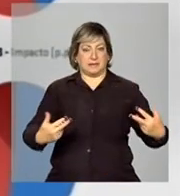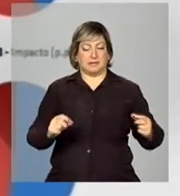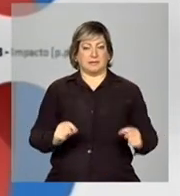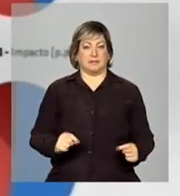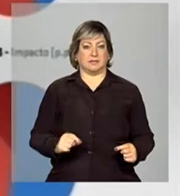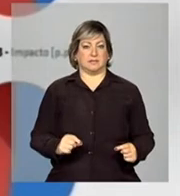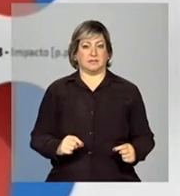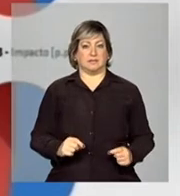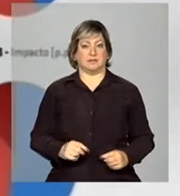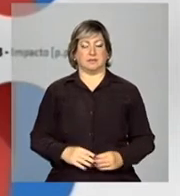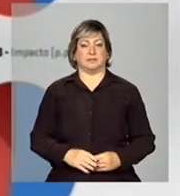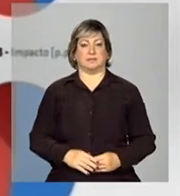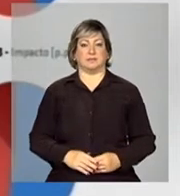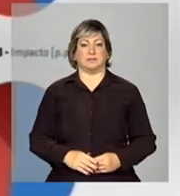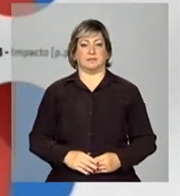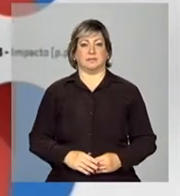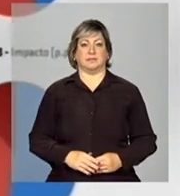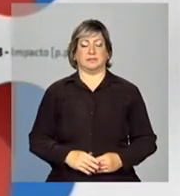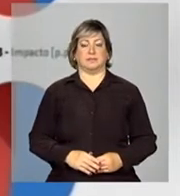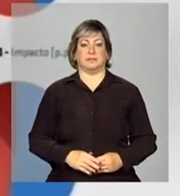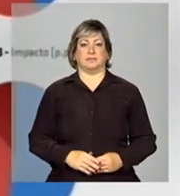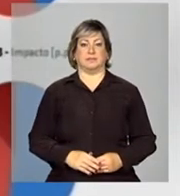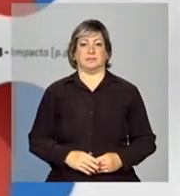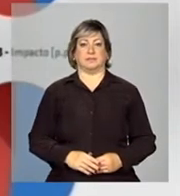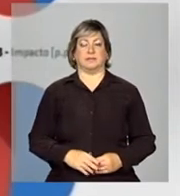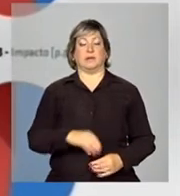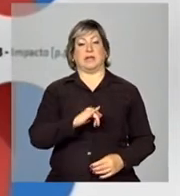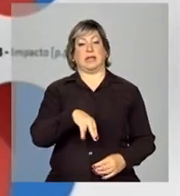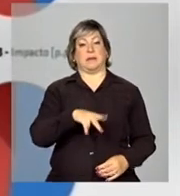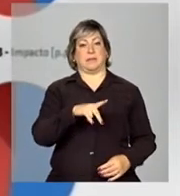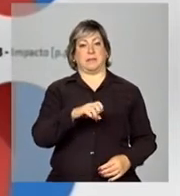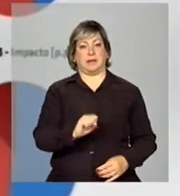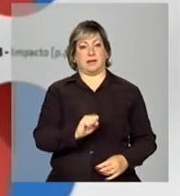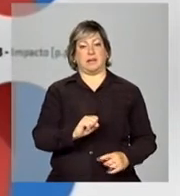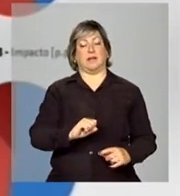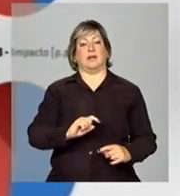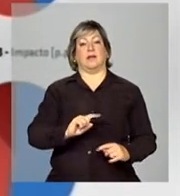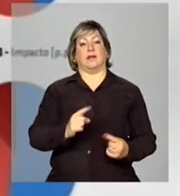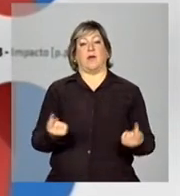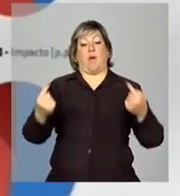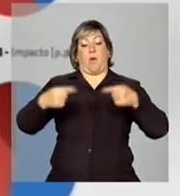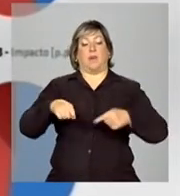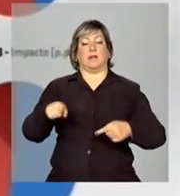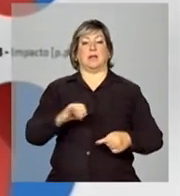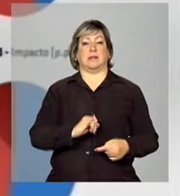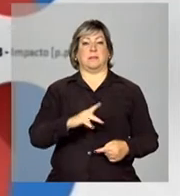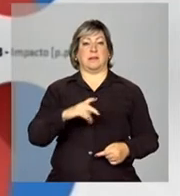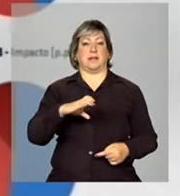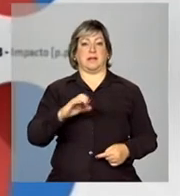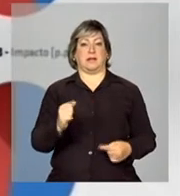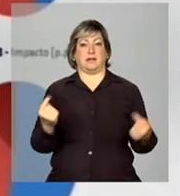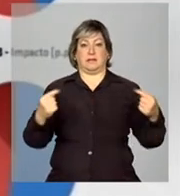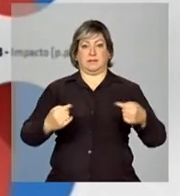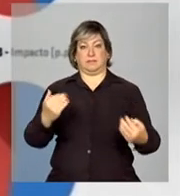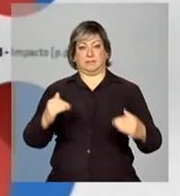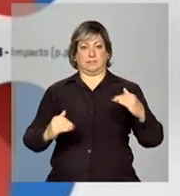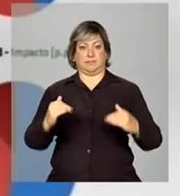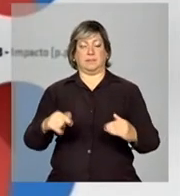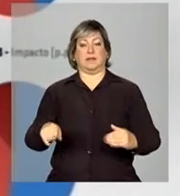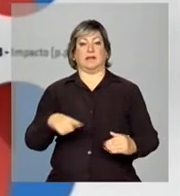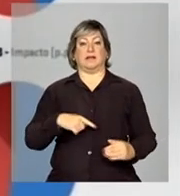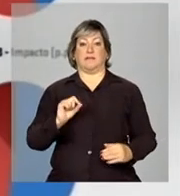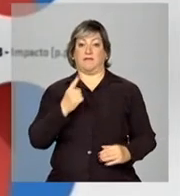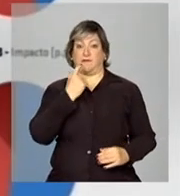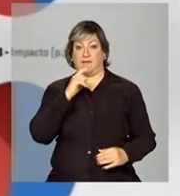no NPC versus IPCA, que são a parte